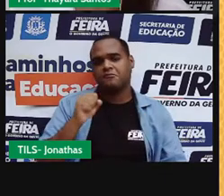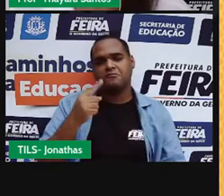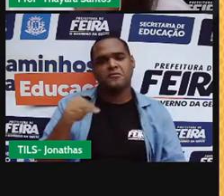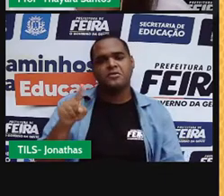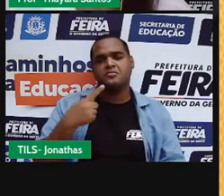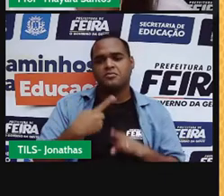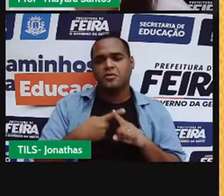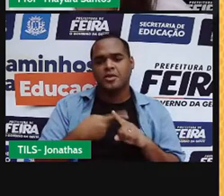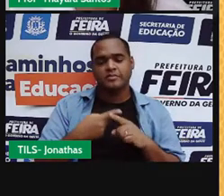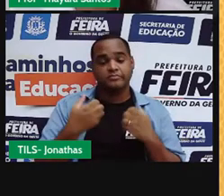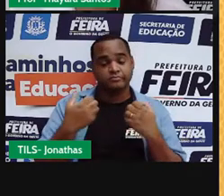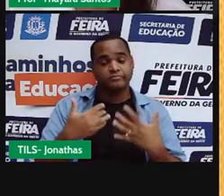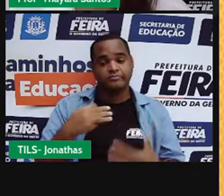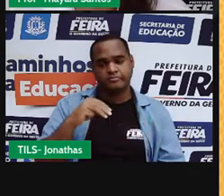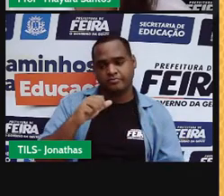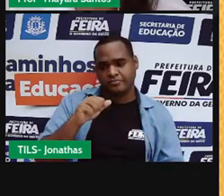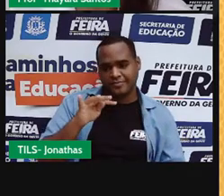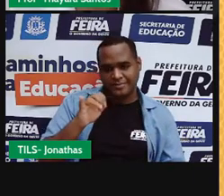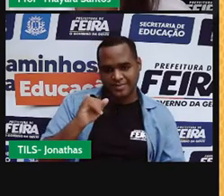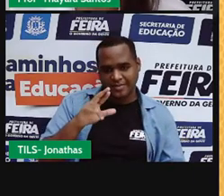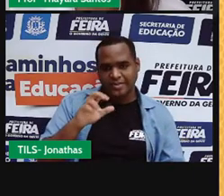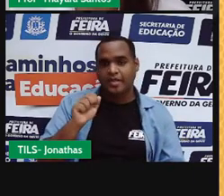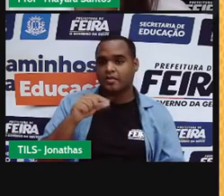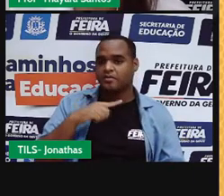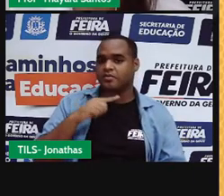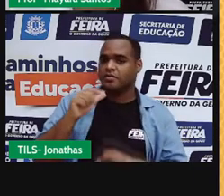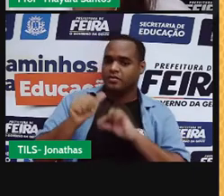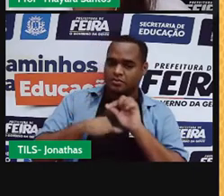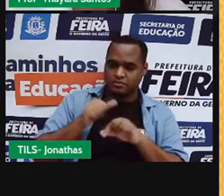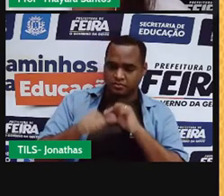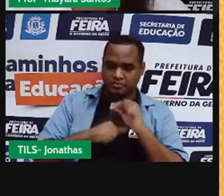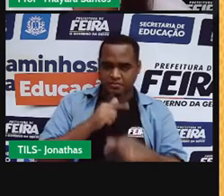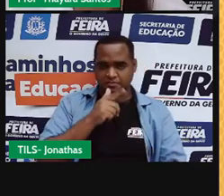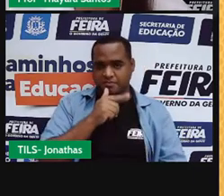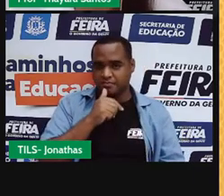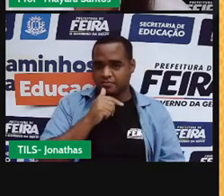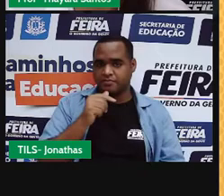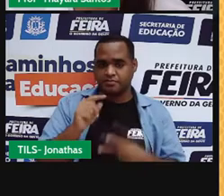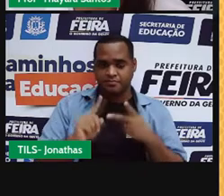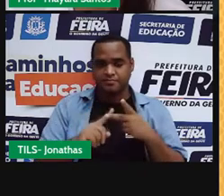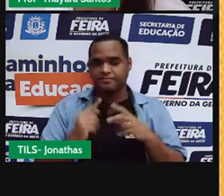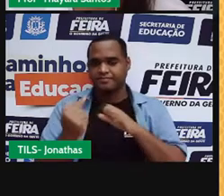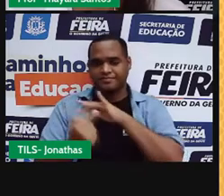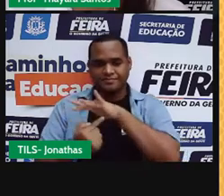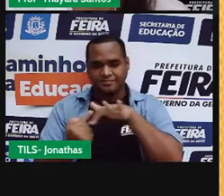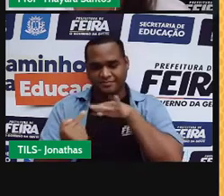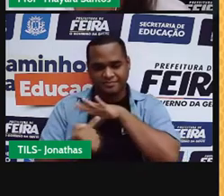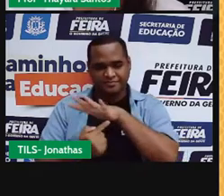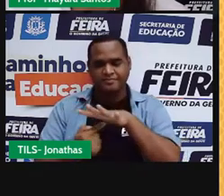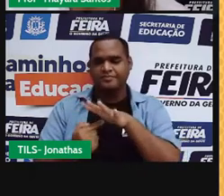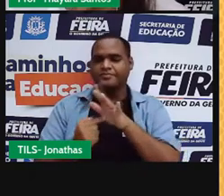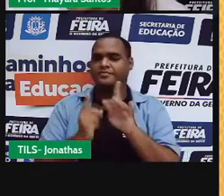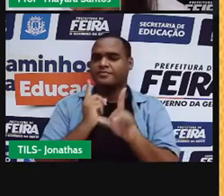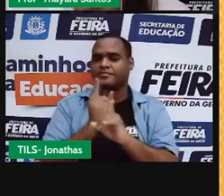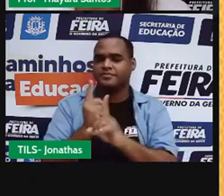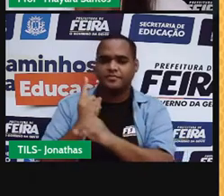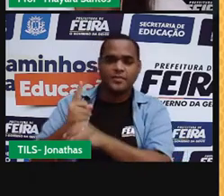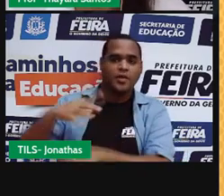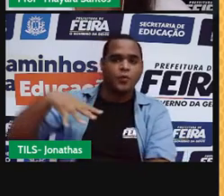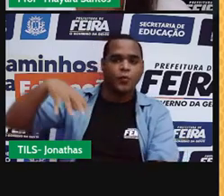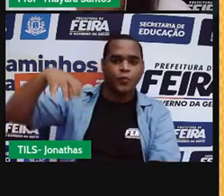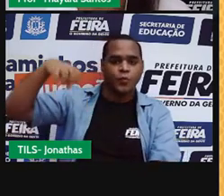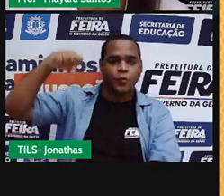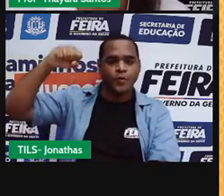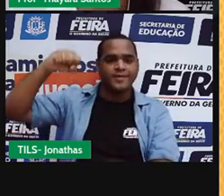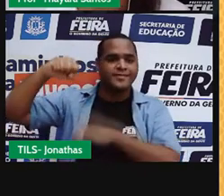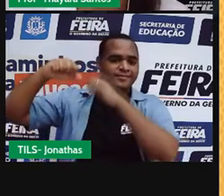a gente tem uma matéria passando do estado líquido para o estado gasoso, a gente disse que ia acontecer uma vaporização. Mas